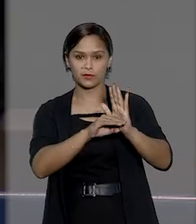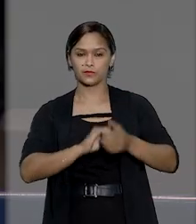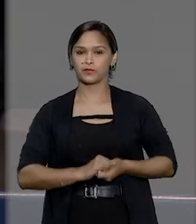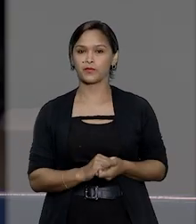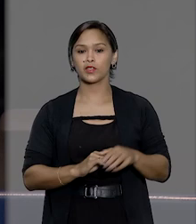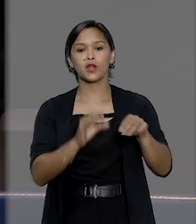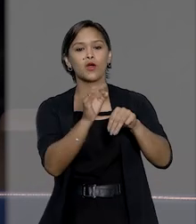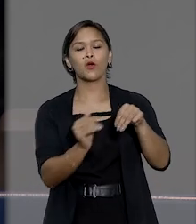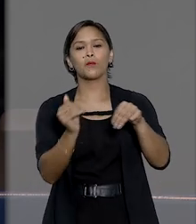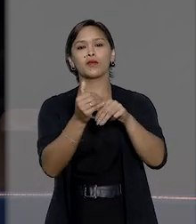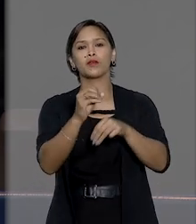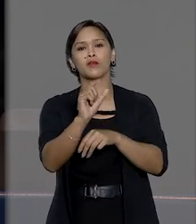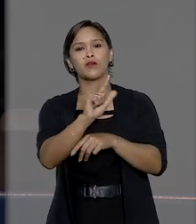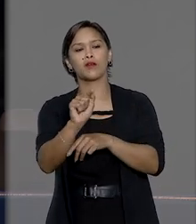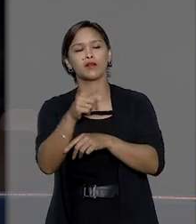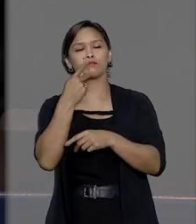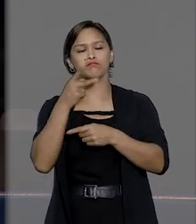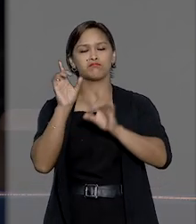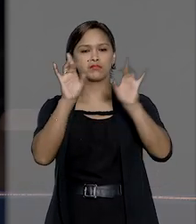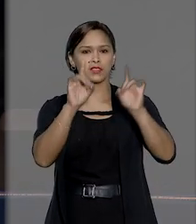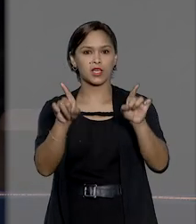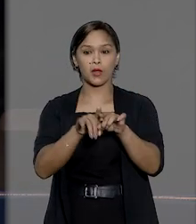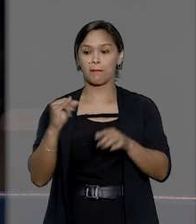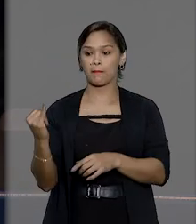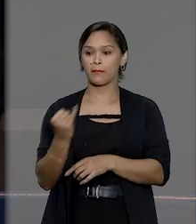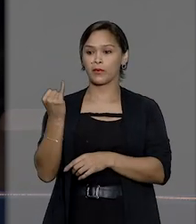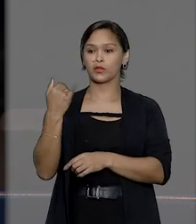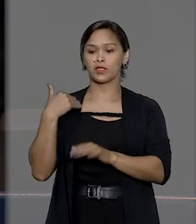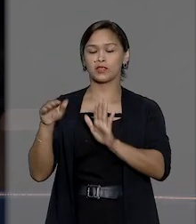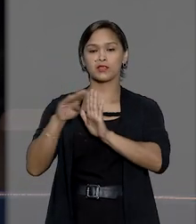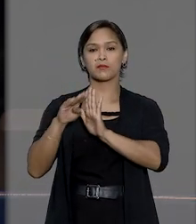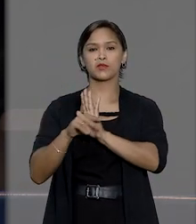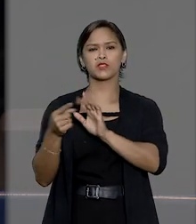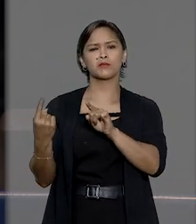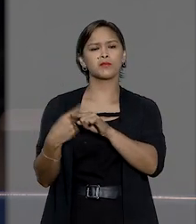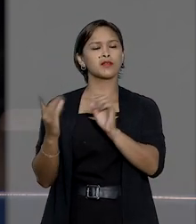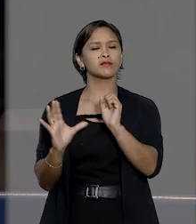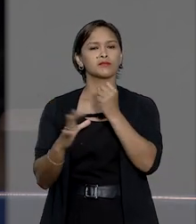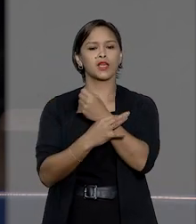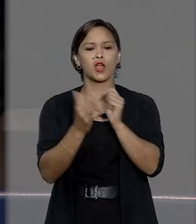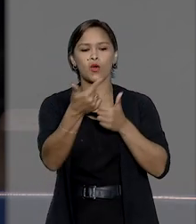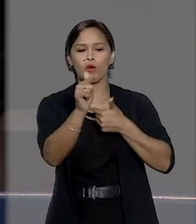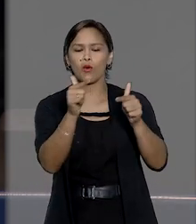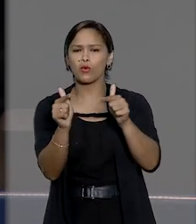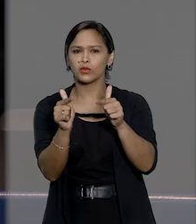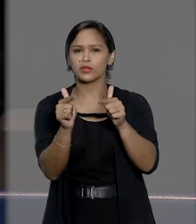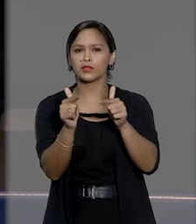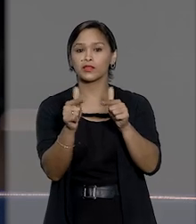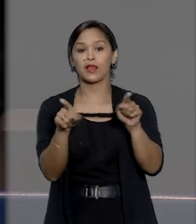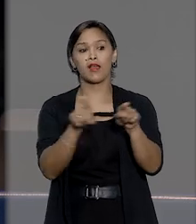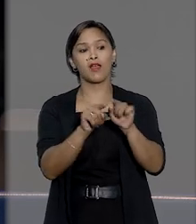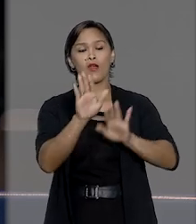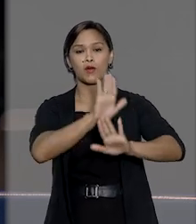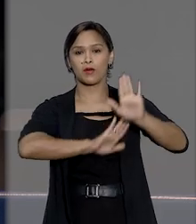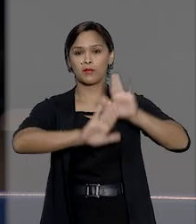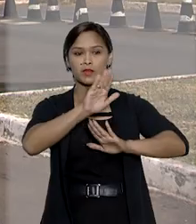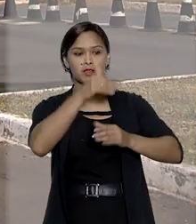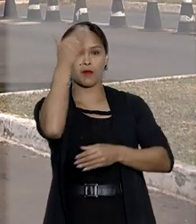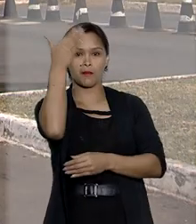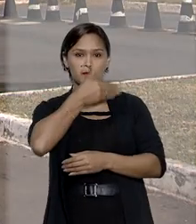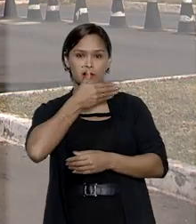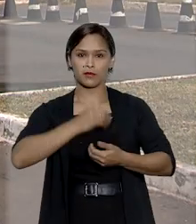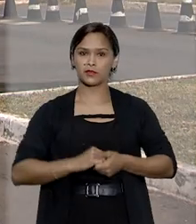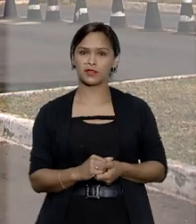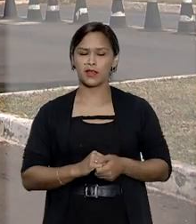O ministro Og Fernandes destacou a importância da medida para garantir, entre outras coisas, a preservação das provas.